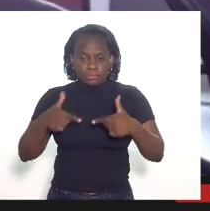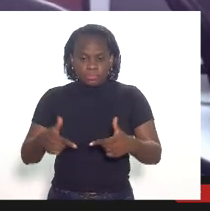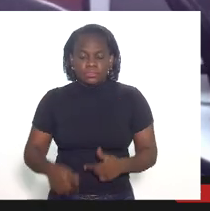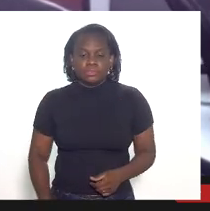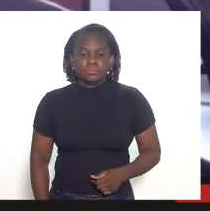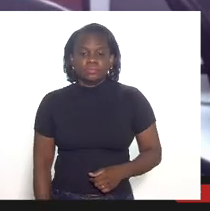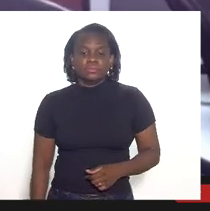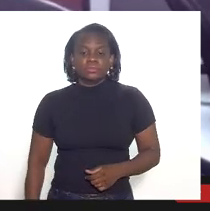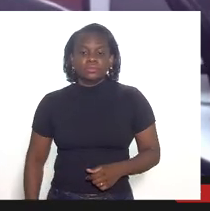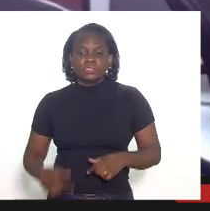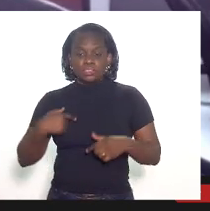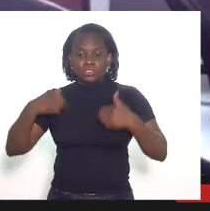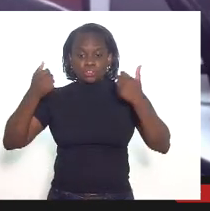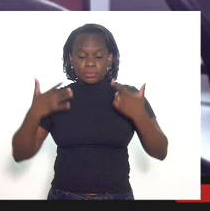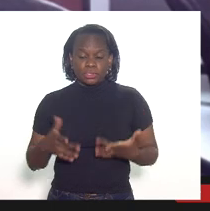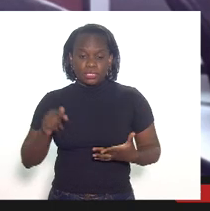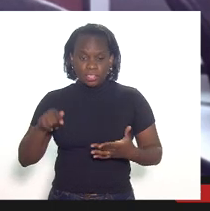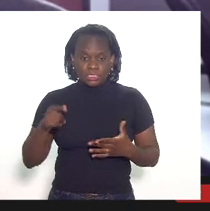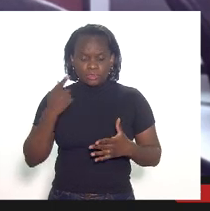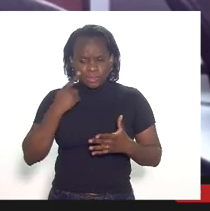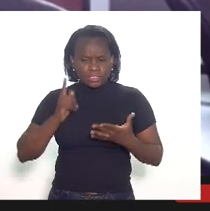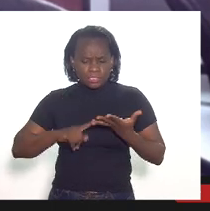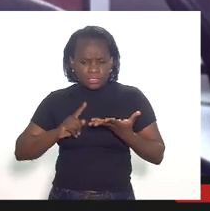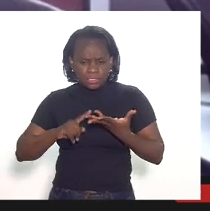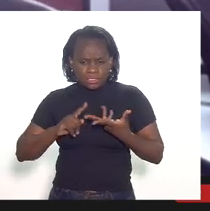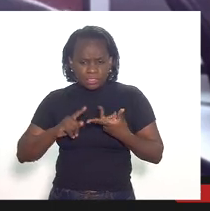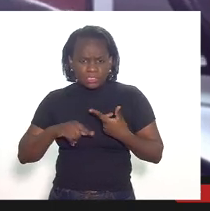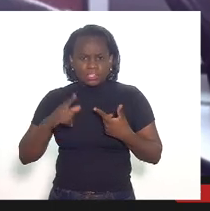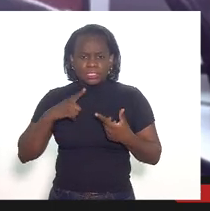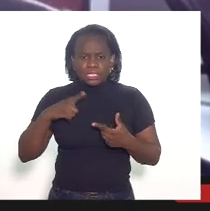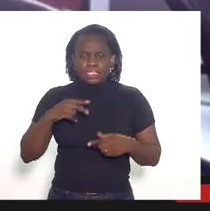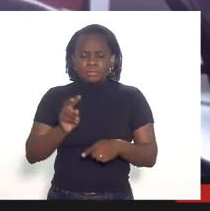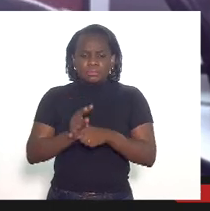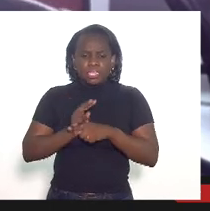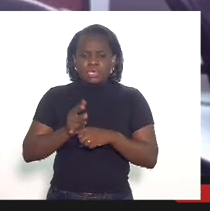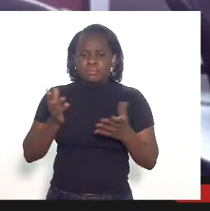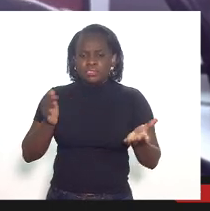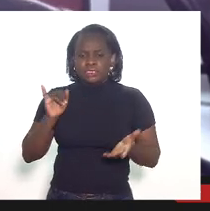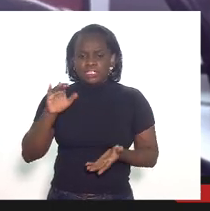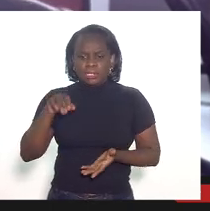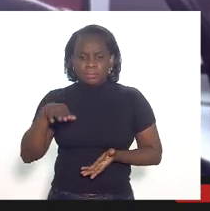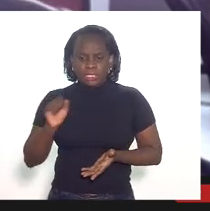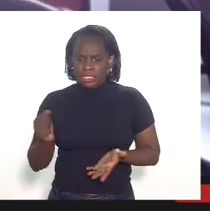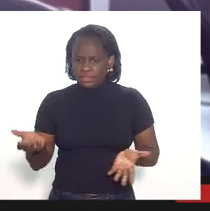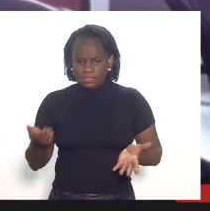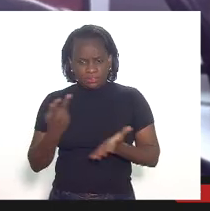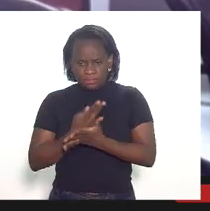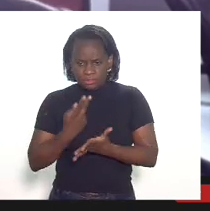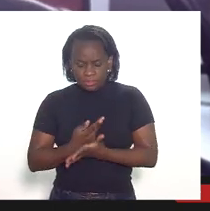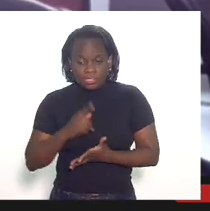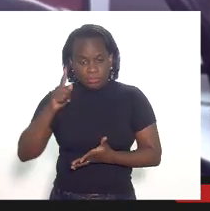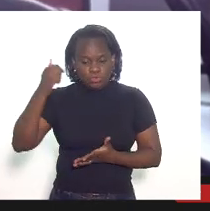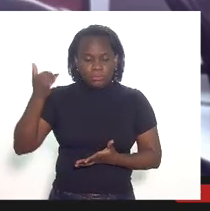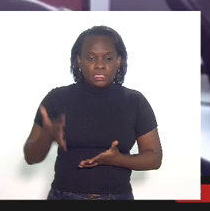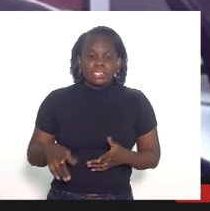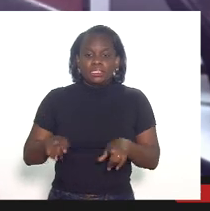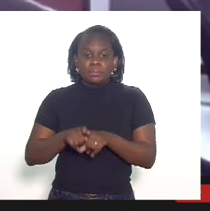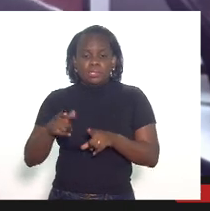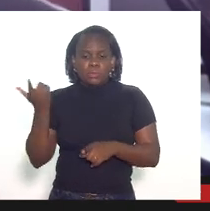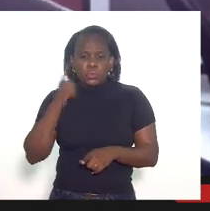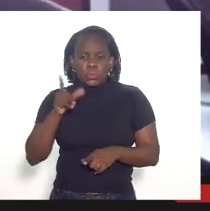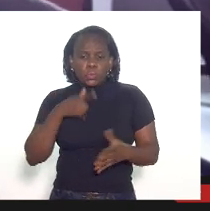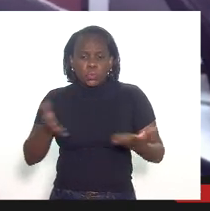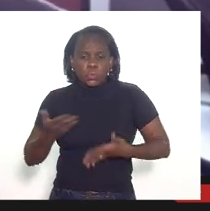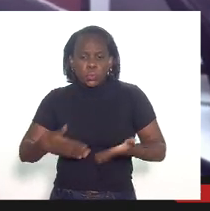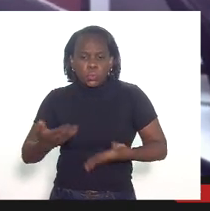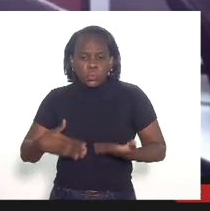aqui para os indícios que constaram que era o crédito indevido de CMS que eu vou falar mais à frente o superfaturamento